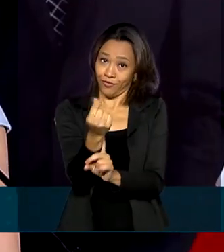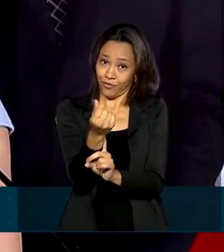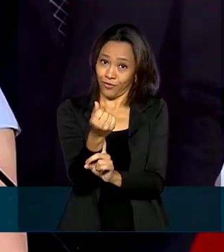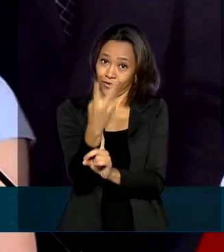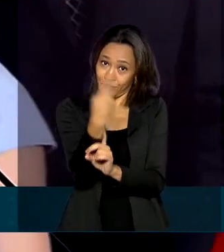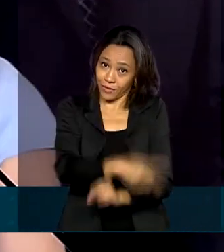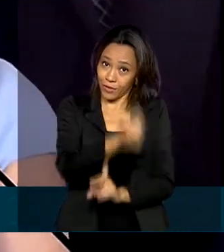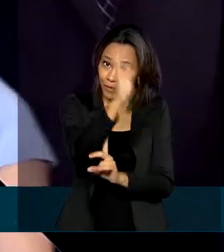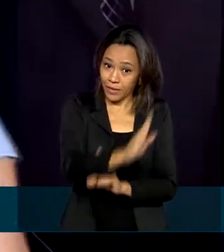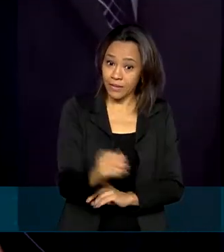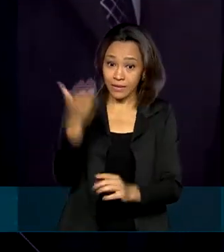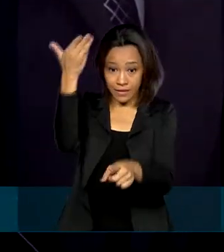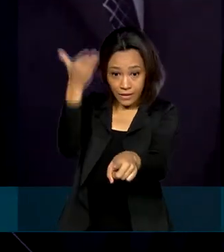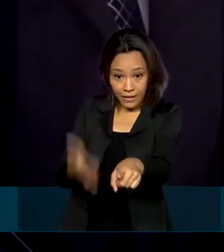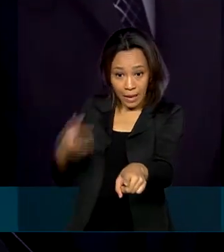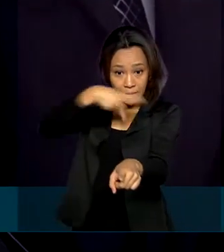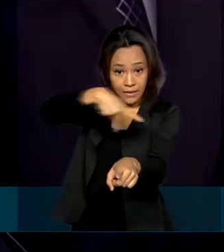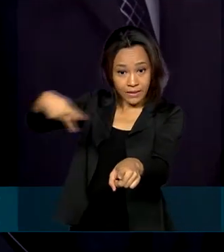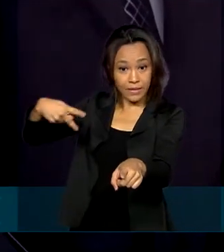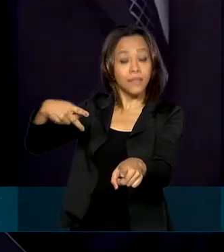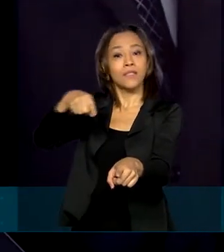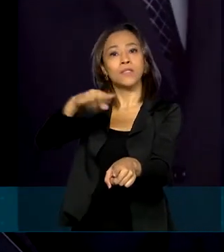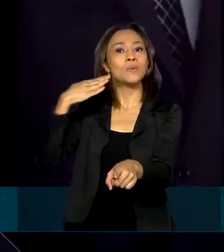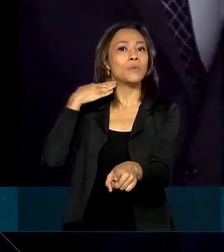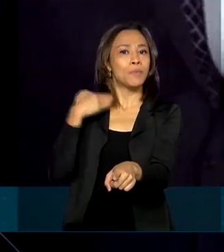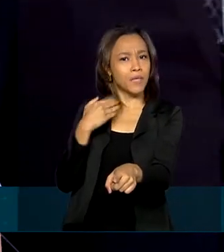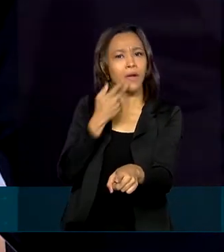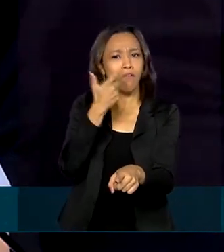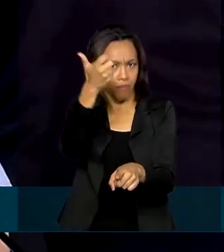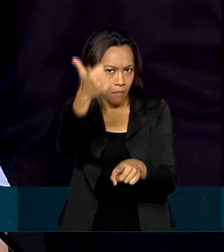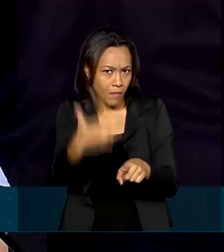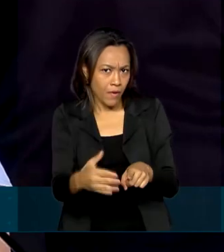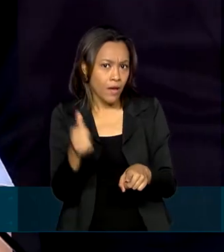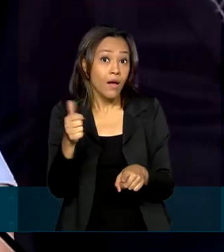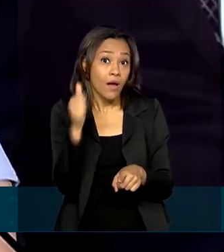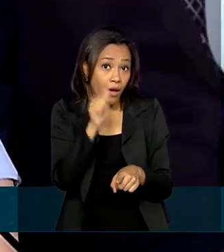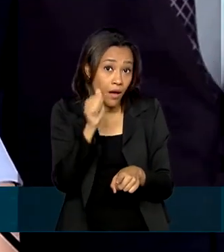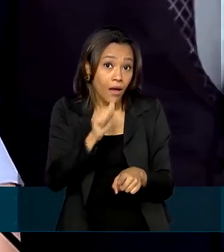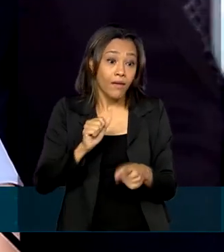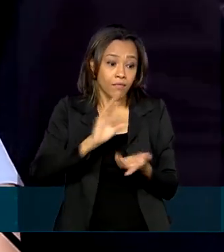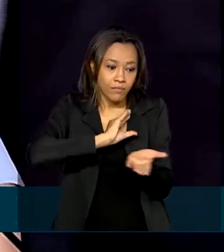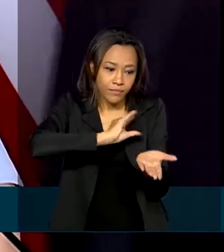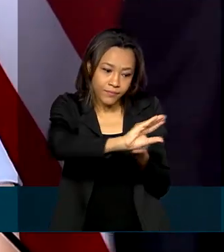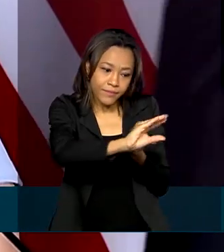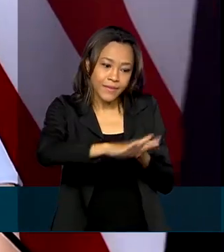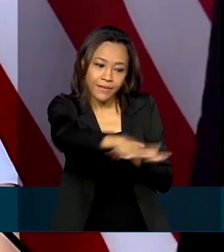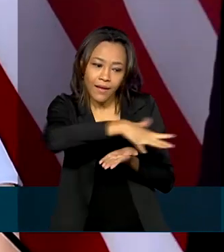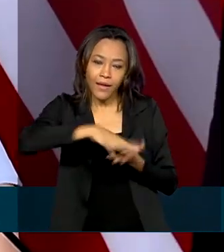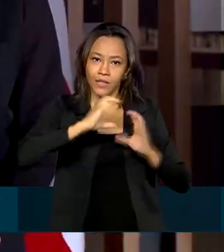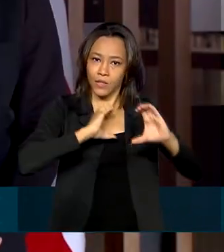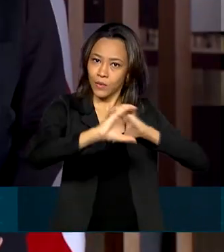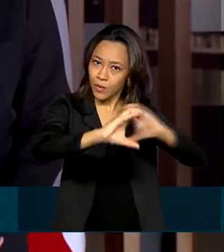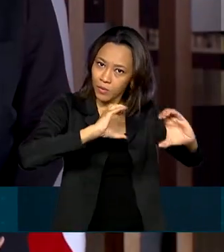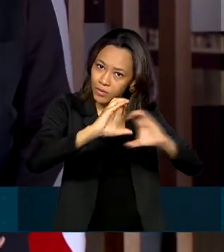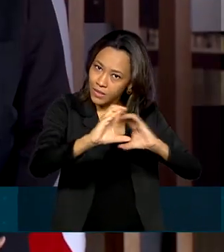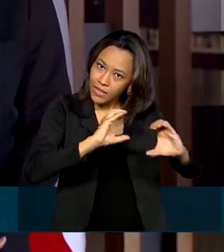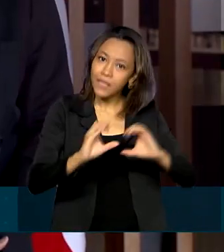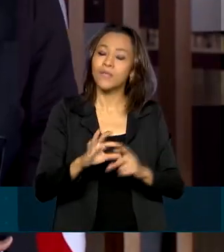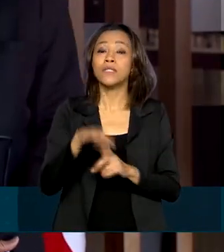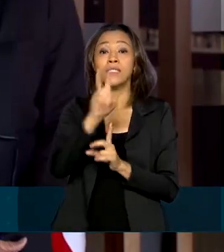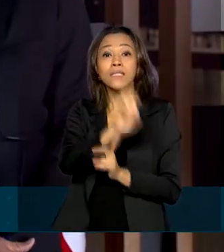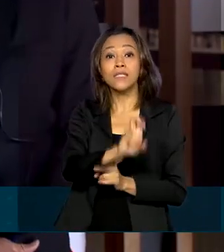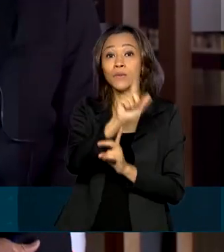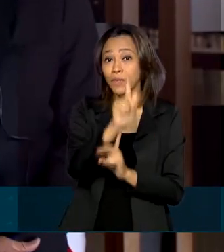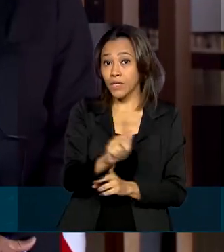A presidente do banco, Kimberly Reed, detalhou que o dinheiro será aplicado nas áreas de telecomunicações, incluindo o 5G,